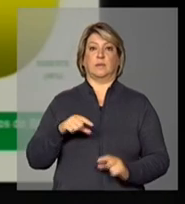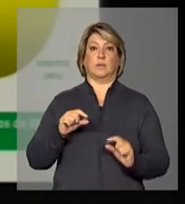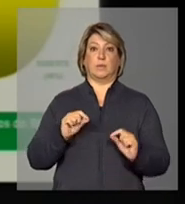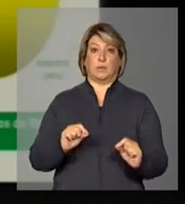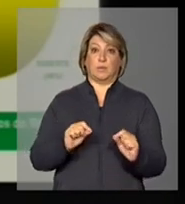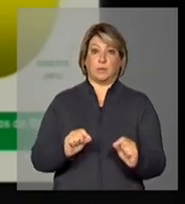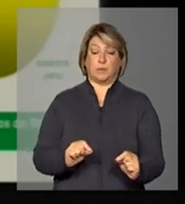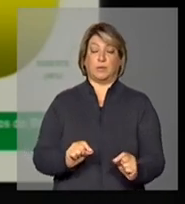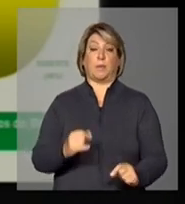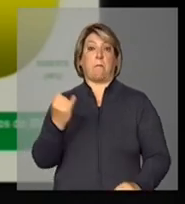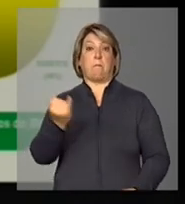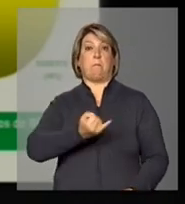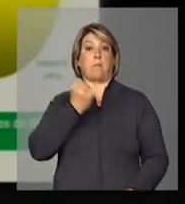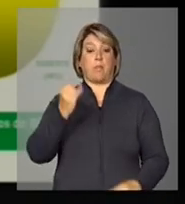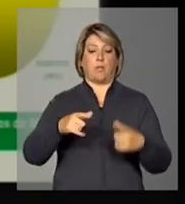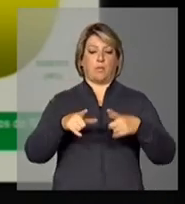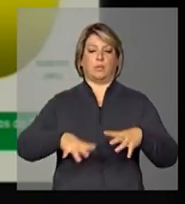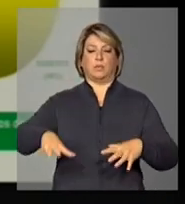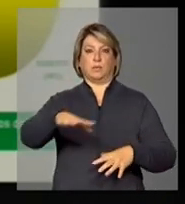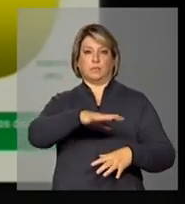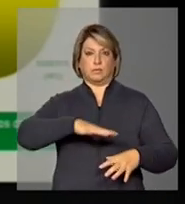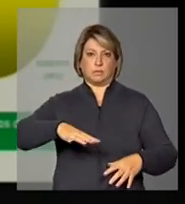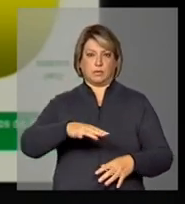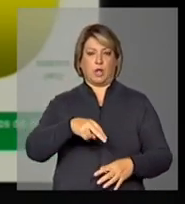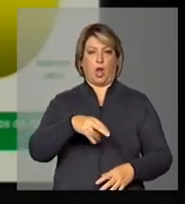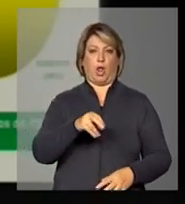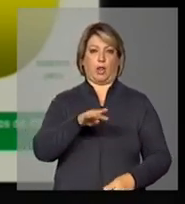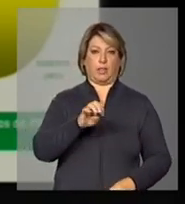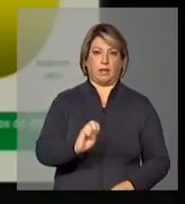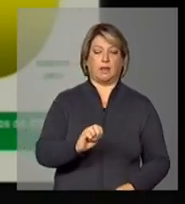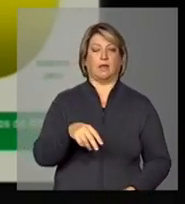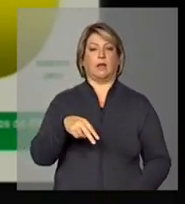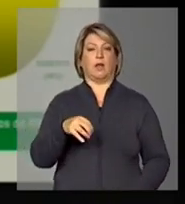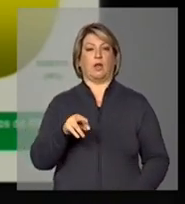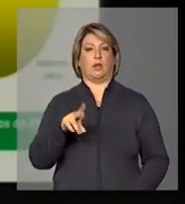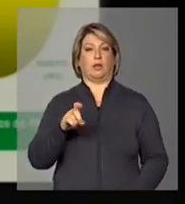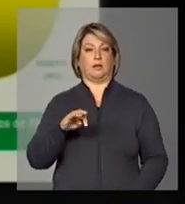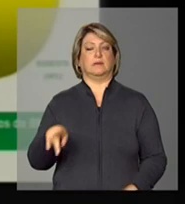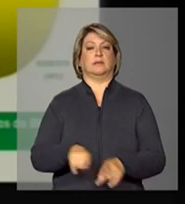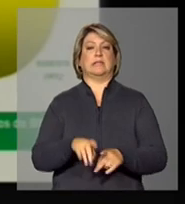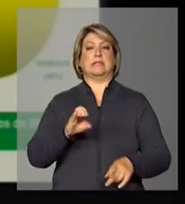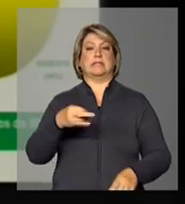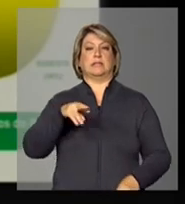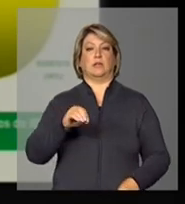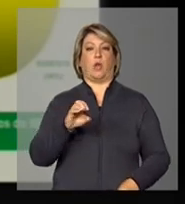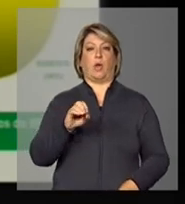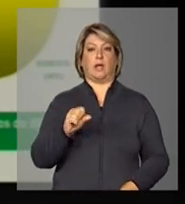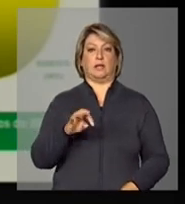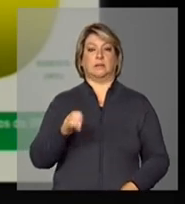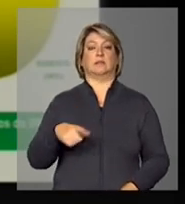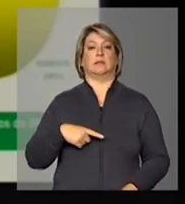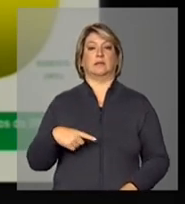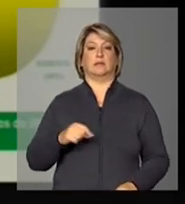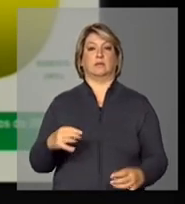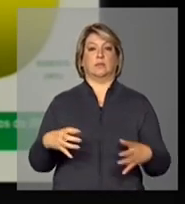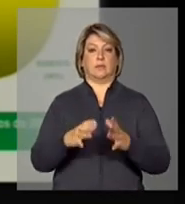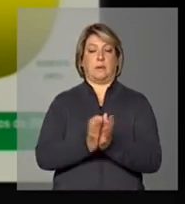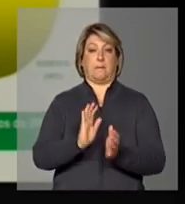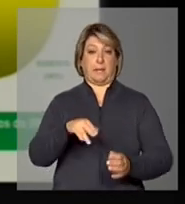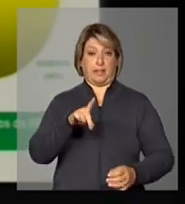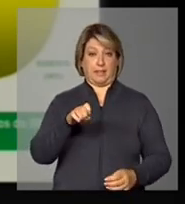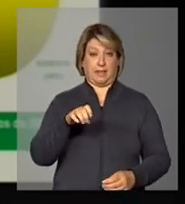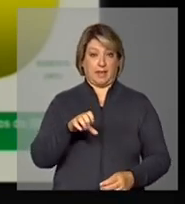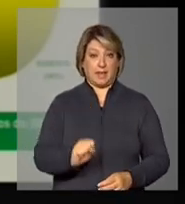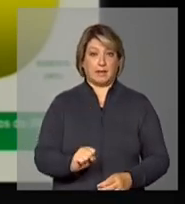das regiões norte e nordeste e centro-oeste no desembolso do BNDES portanto o BNDES